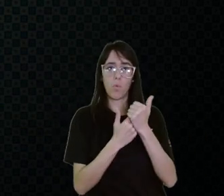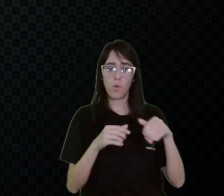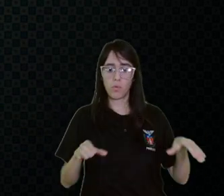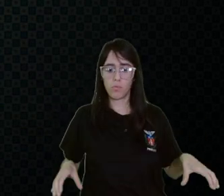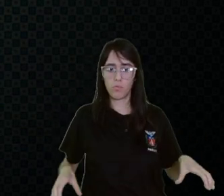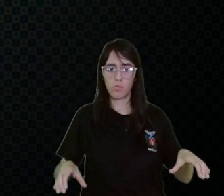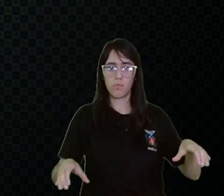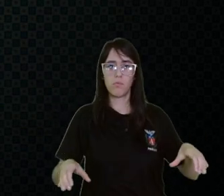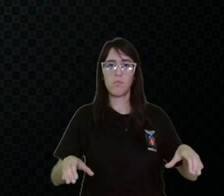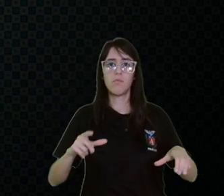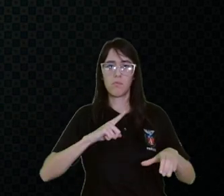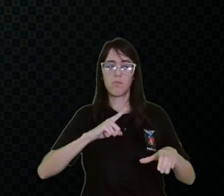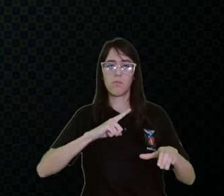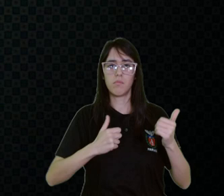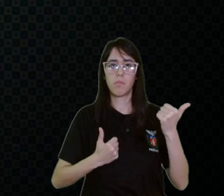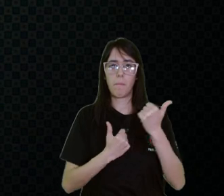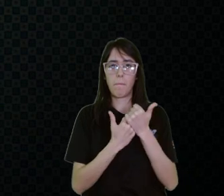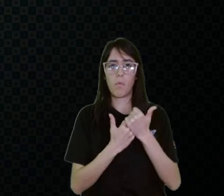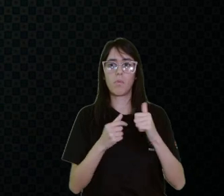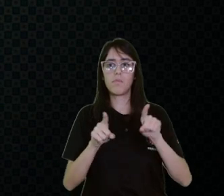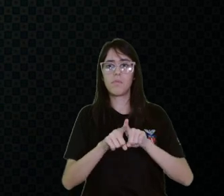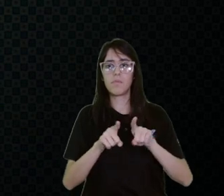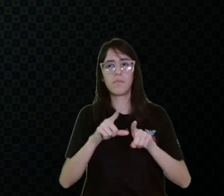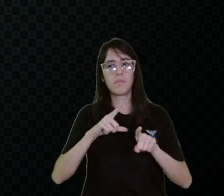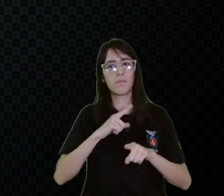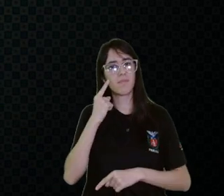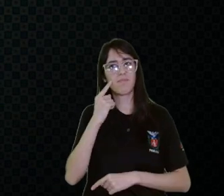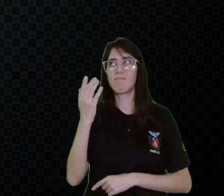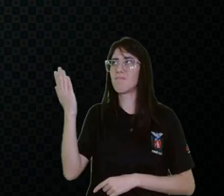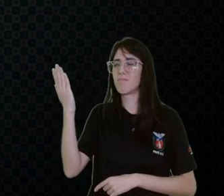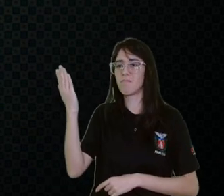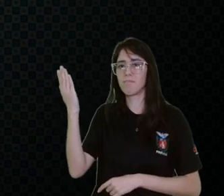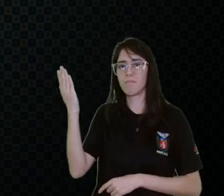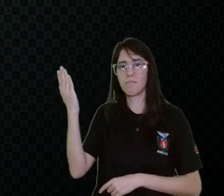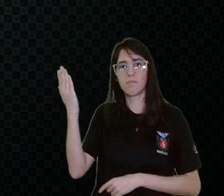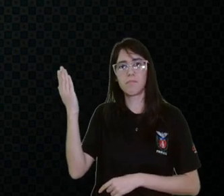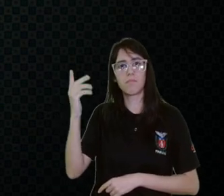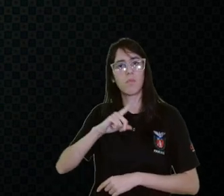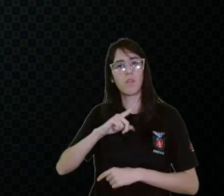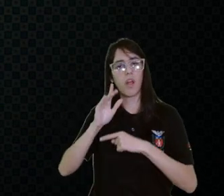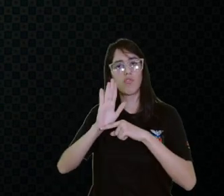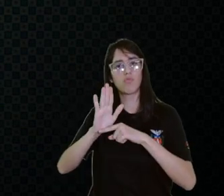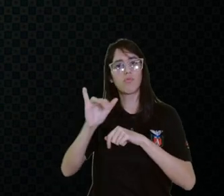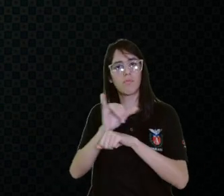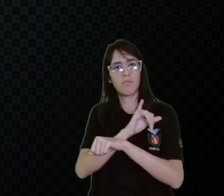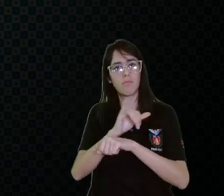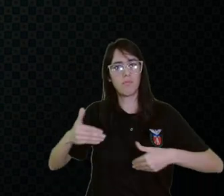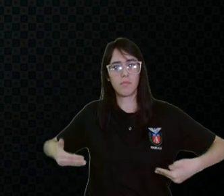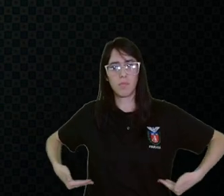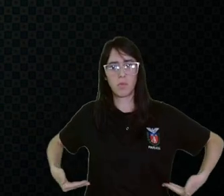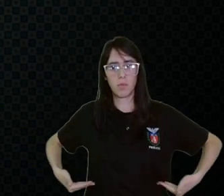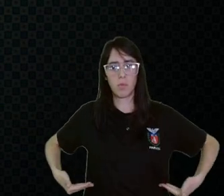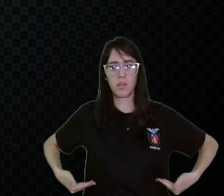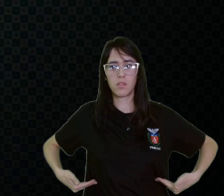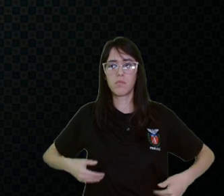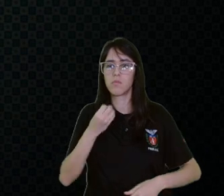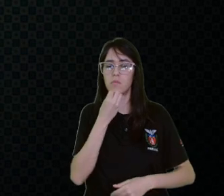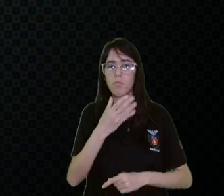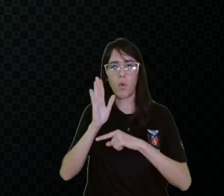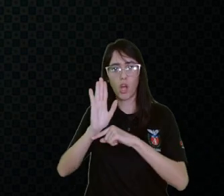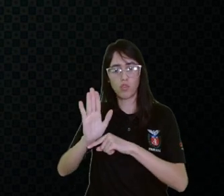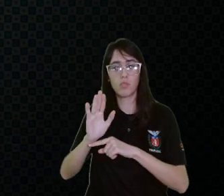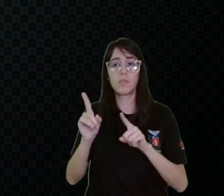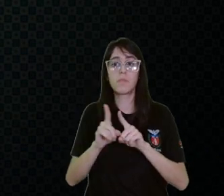equilíbrio de tronco, a gente tem um desnível aqui para acomodar toda essa articulação de quadril, e aqui alguns